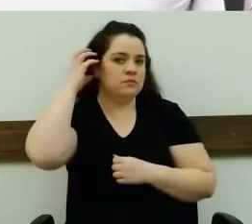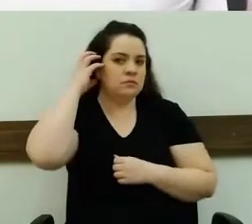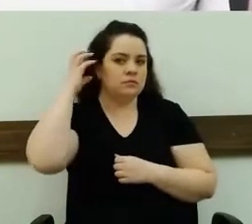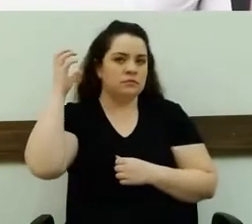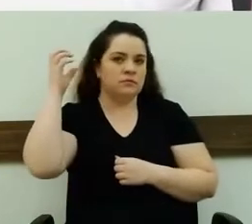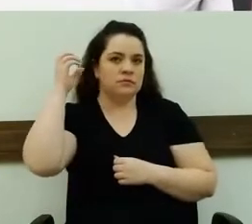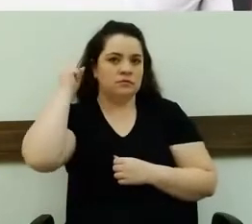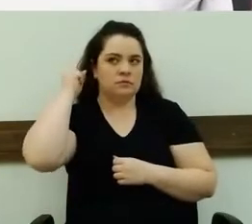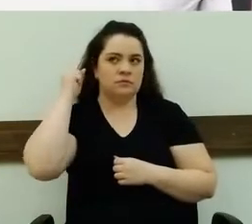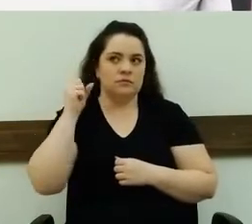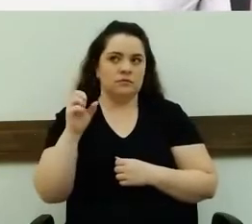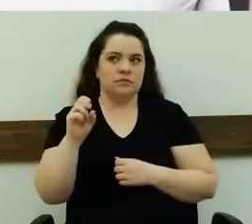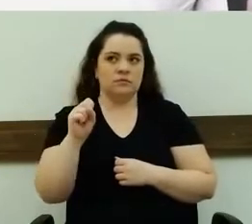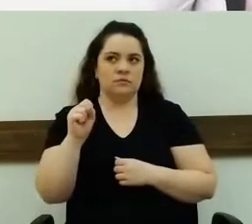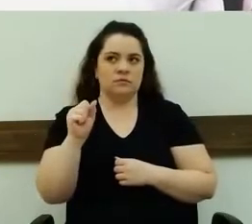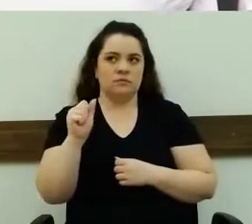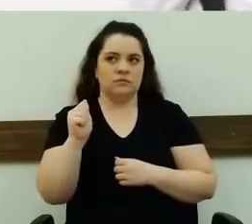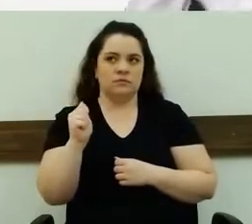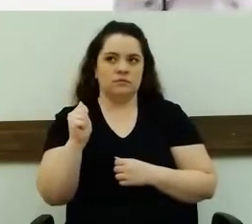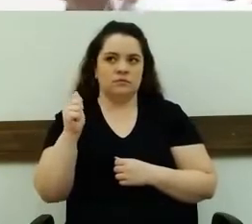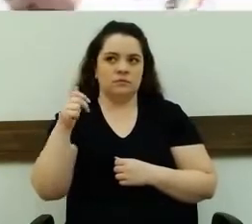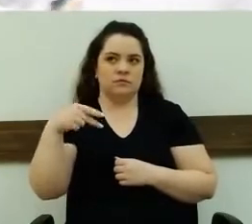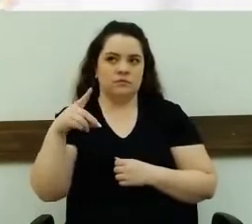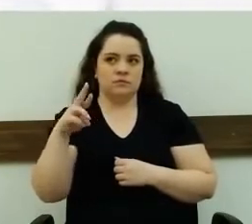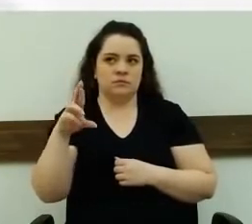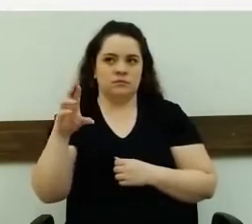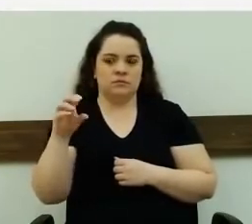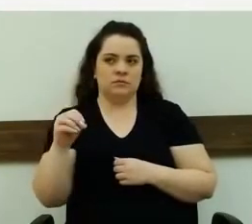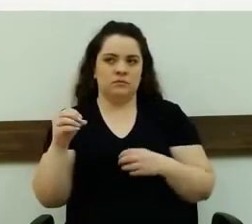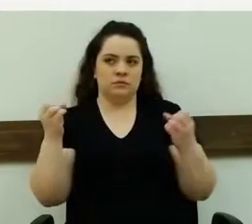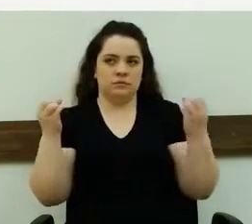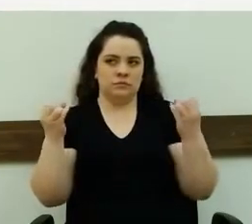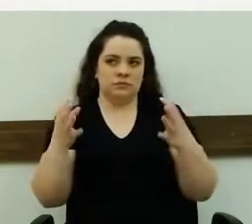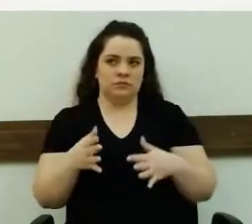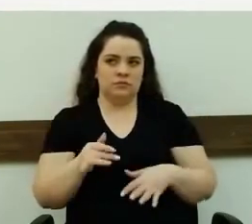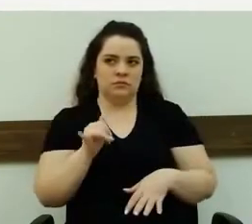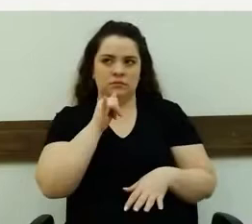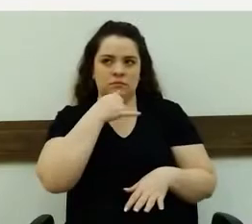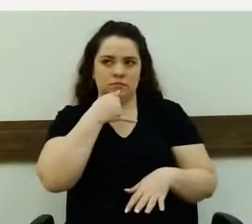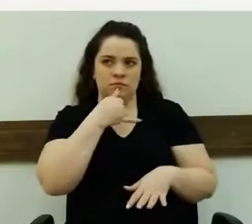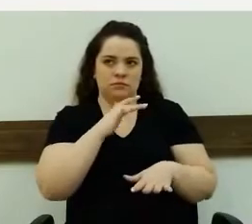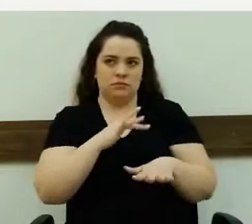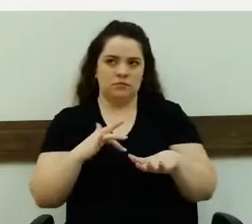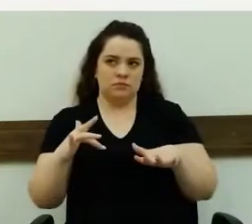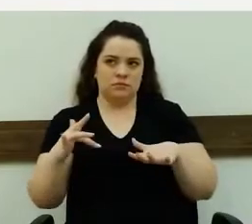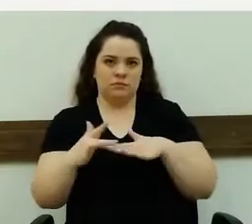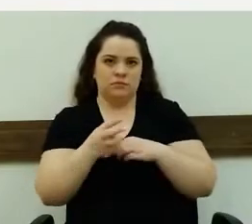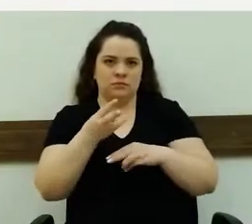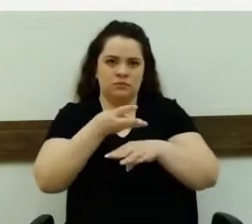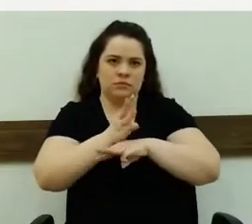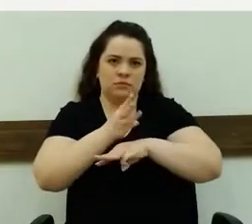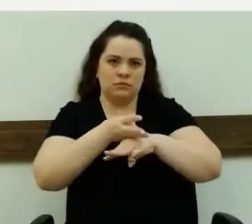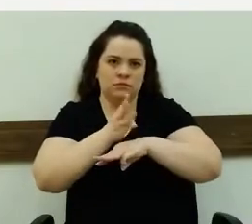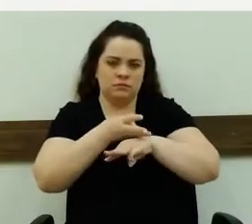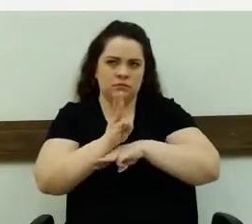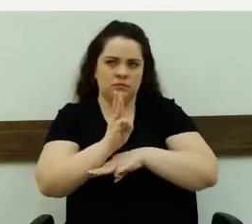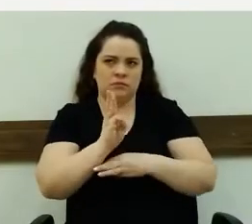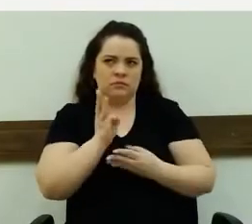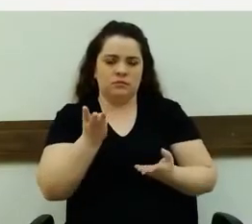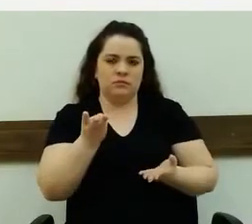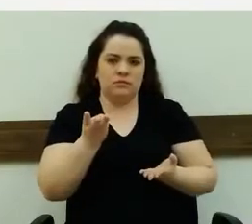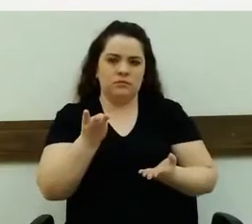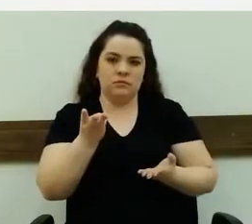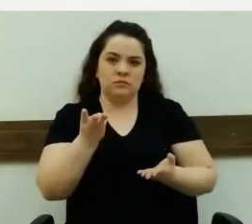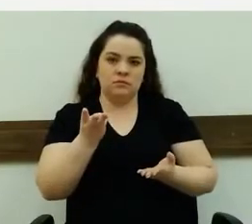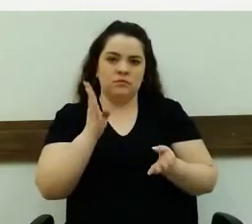Como o Sandro já mencionou, infelizmente as redes sociais, através do WhatsApp, Facebook, Instagram, não estão